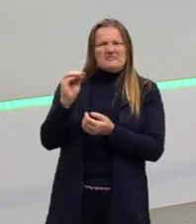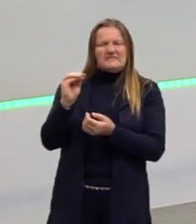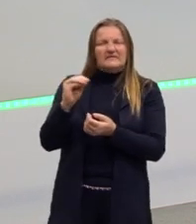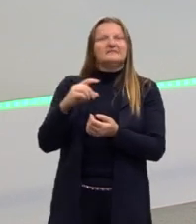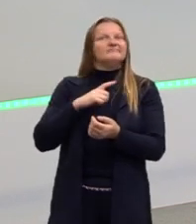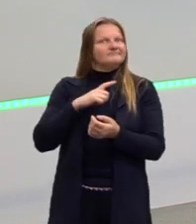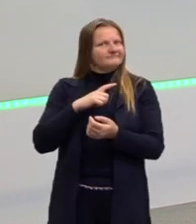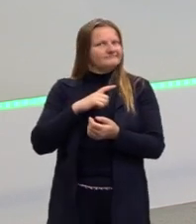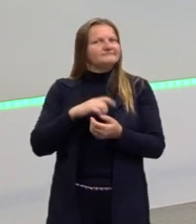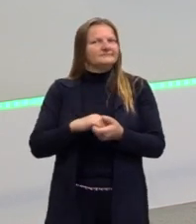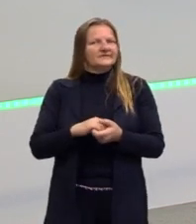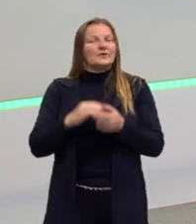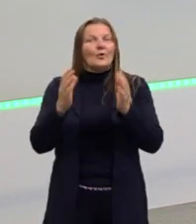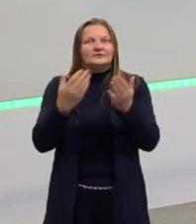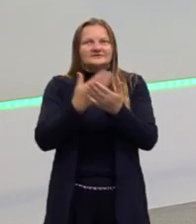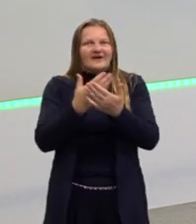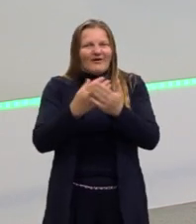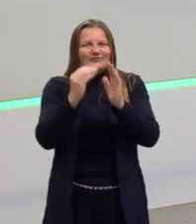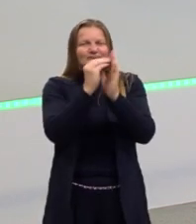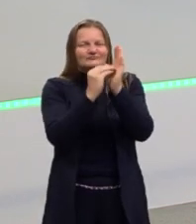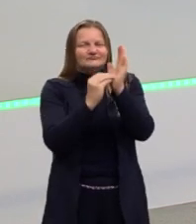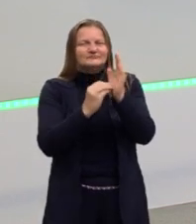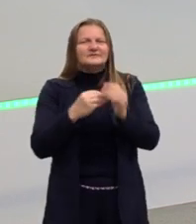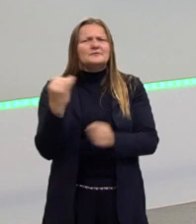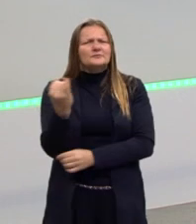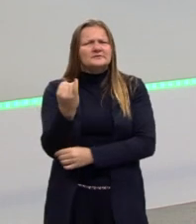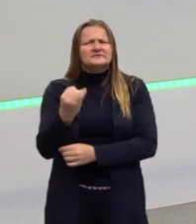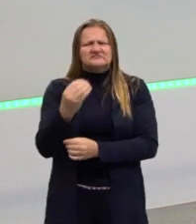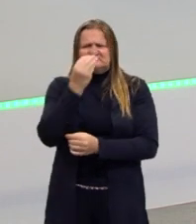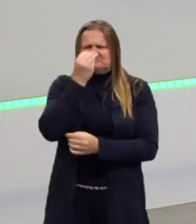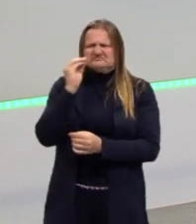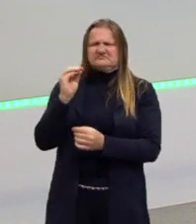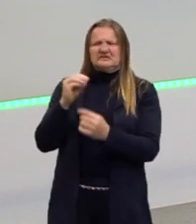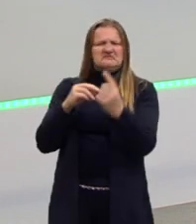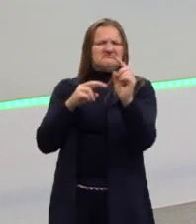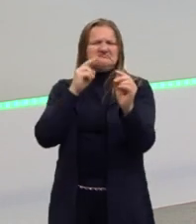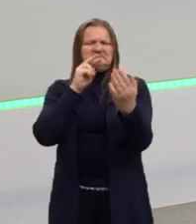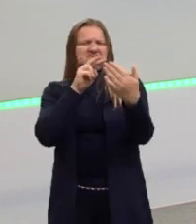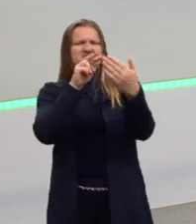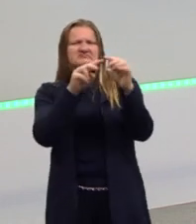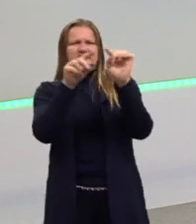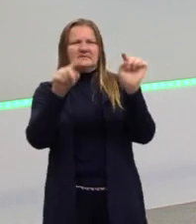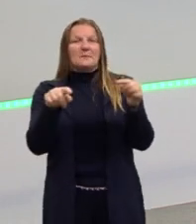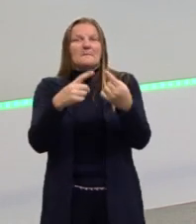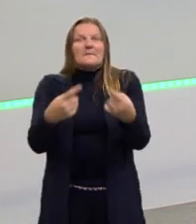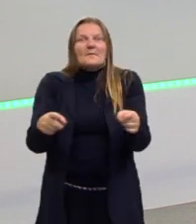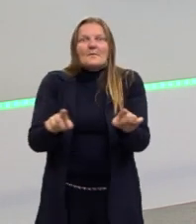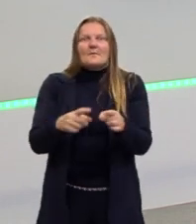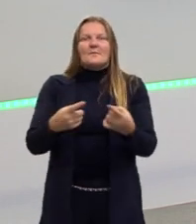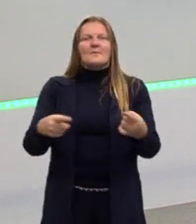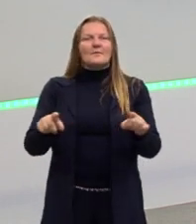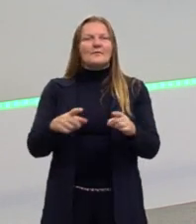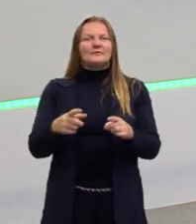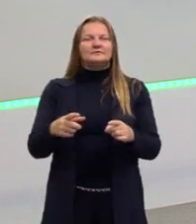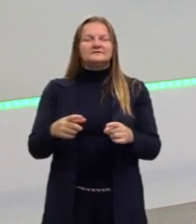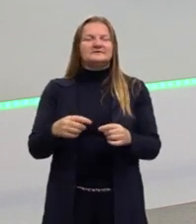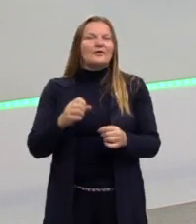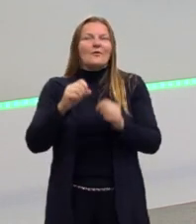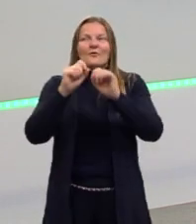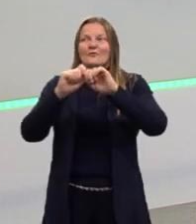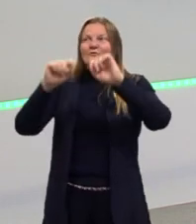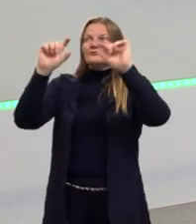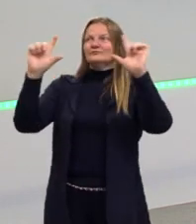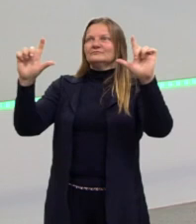A gente vai discutir isso durante a aula. A importância de nós não ouvir uma música, ir em uma sala de cinema, uma